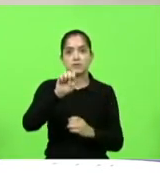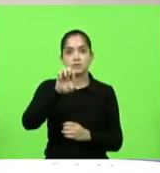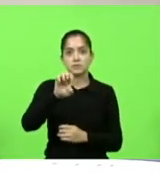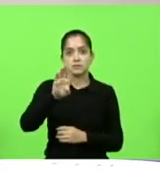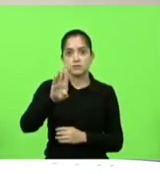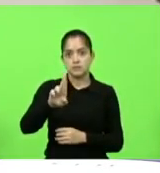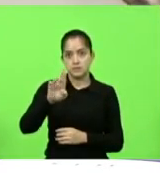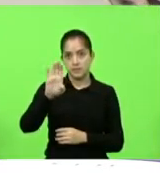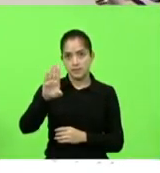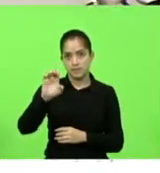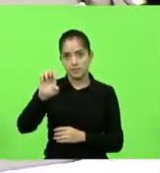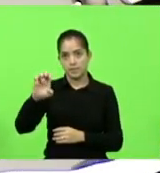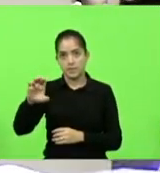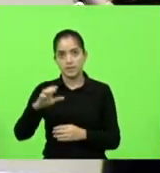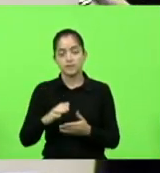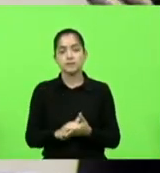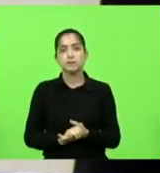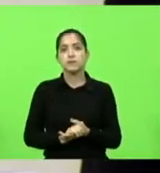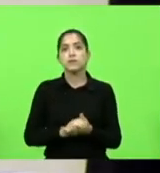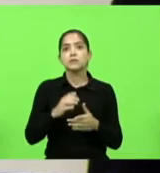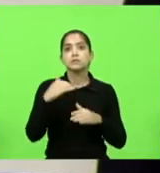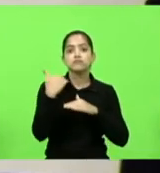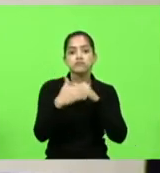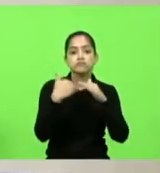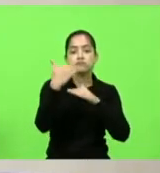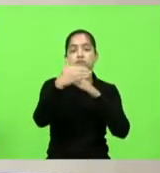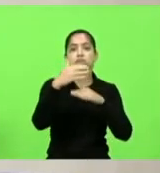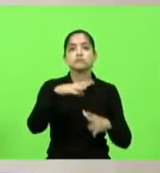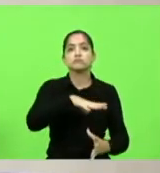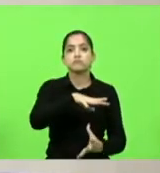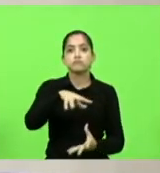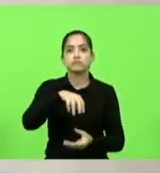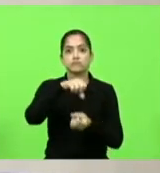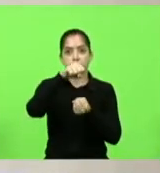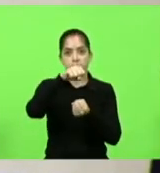Secretaria do Estado de Desenvolvimento Sustentável de Santa Catarina.